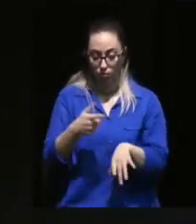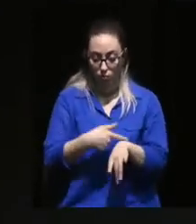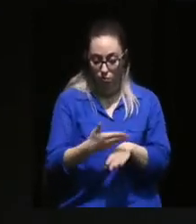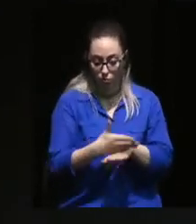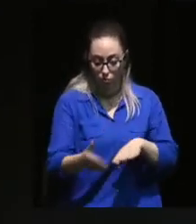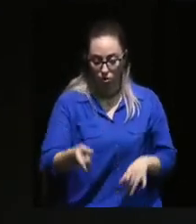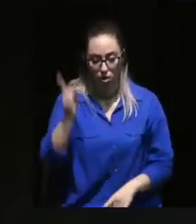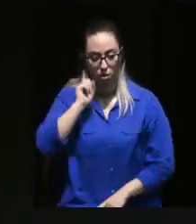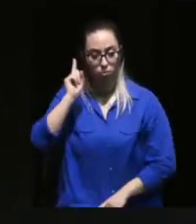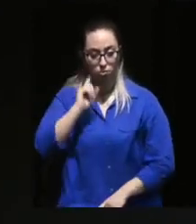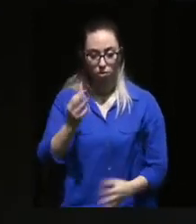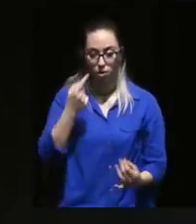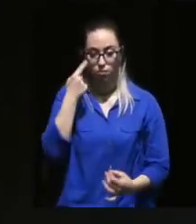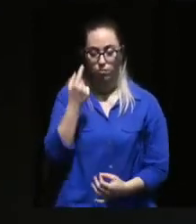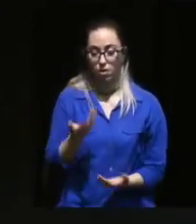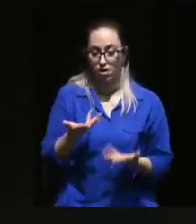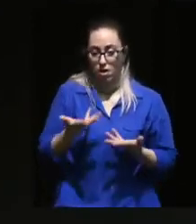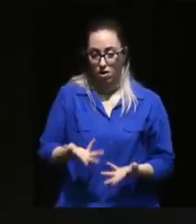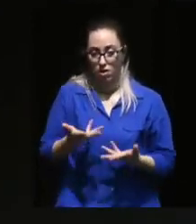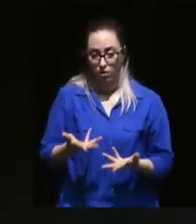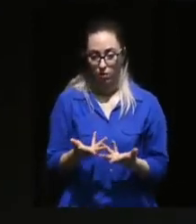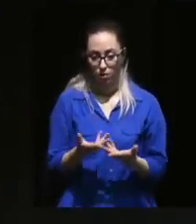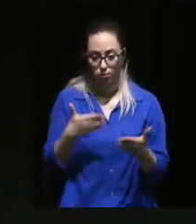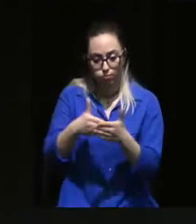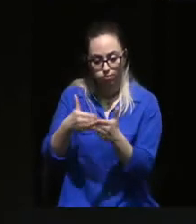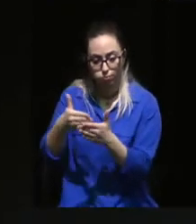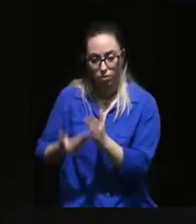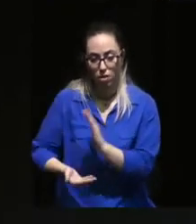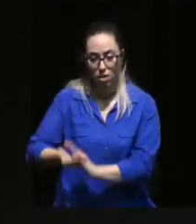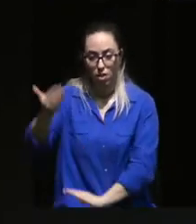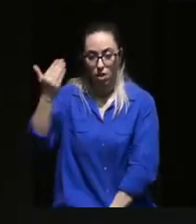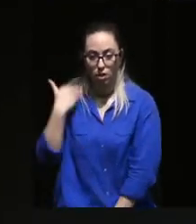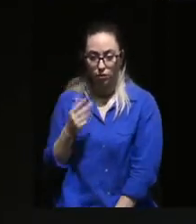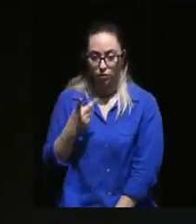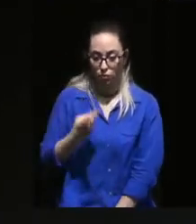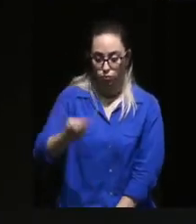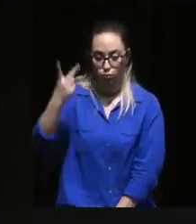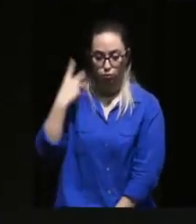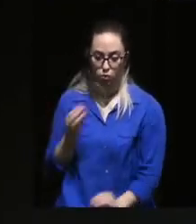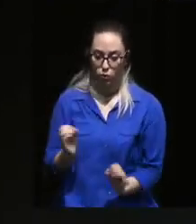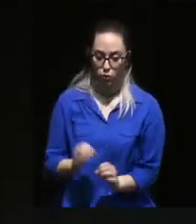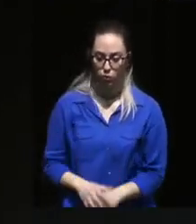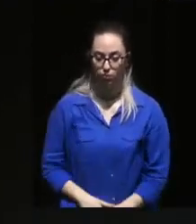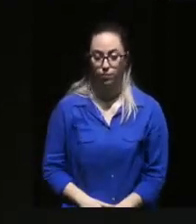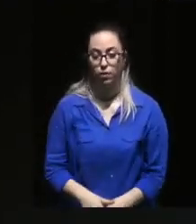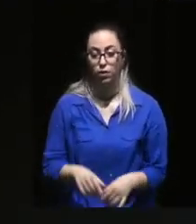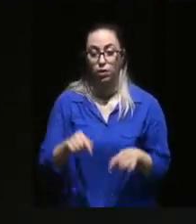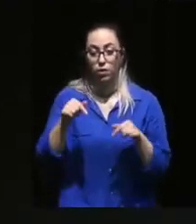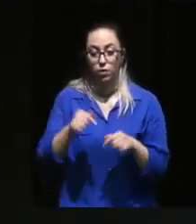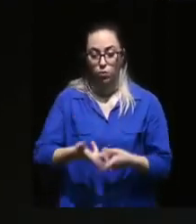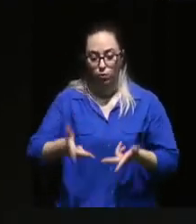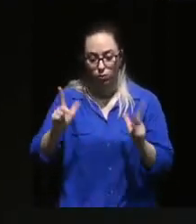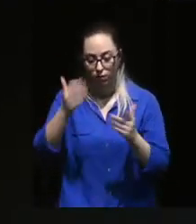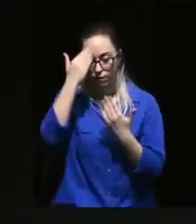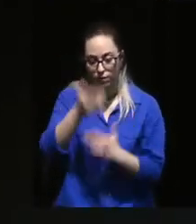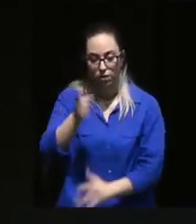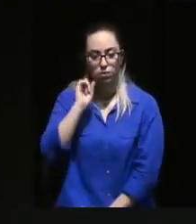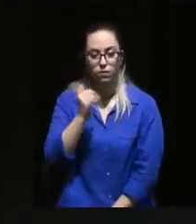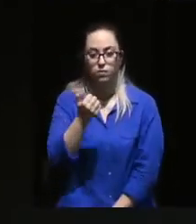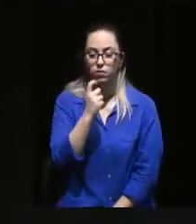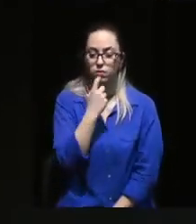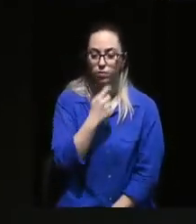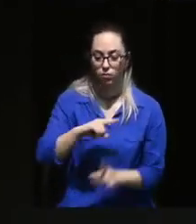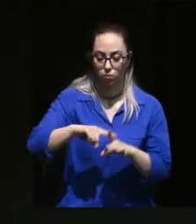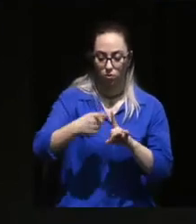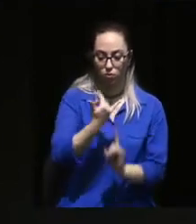tem uma especial importância e, felizmente, já não temos tantas contingências como o ano passado e há dois anos. O Livre Saúde ao 25 de abril de 2022, Dia da